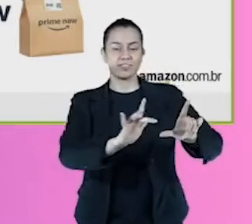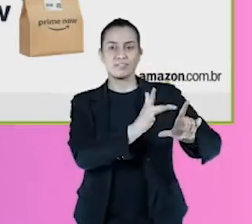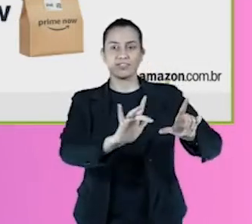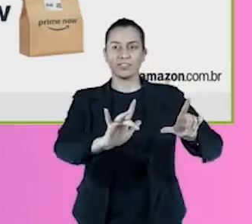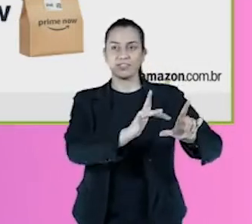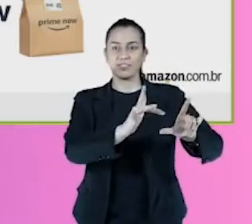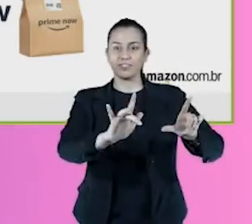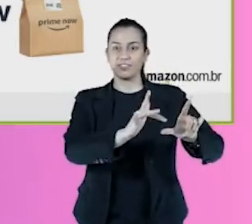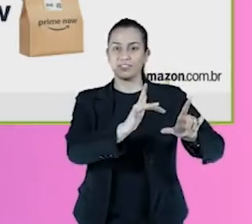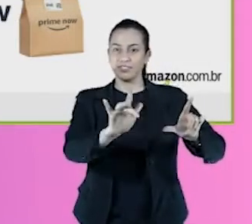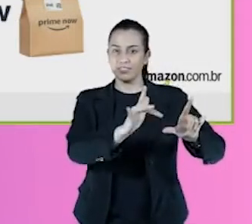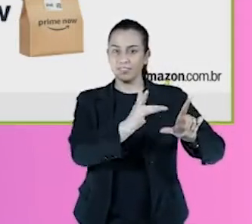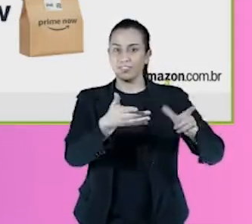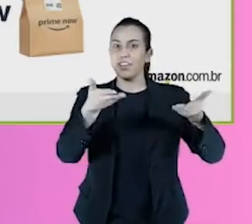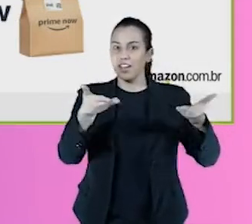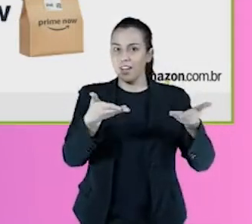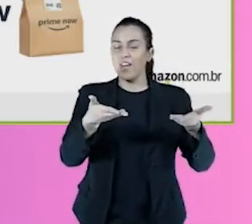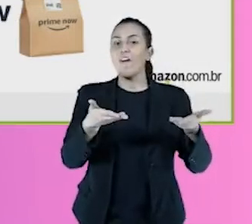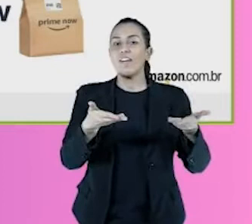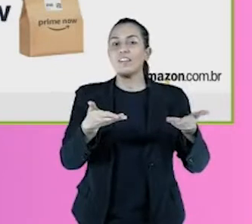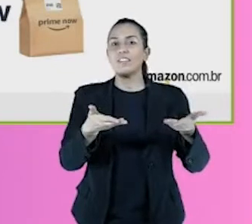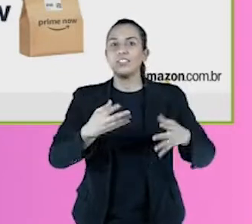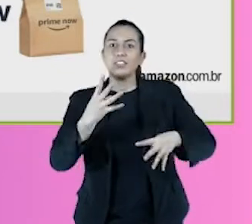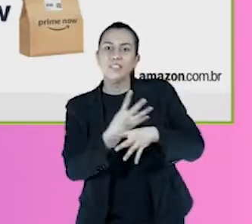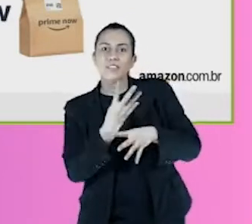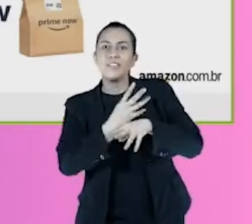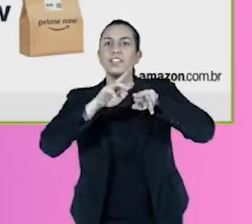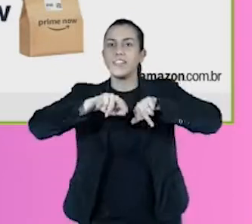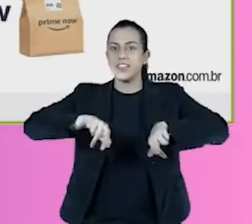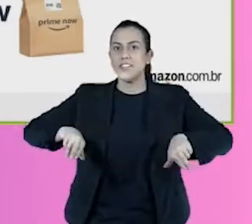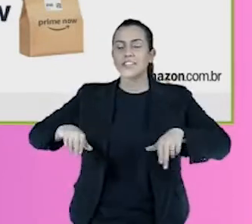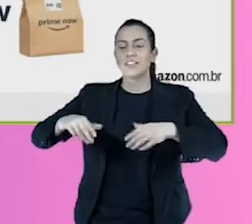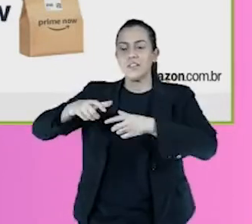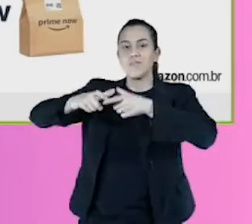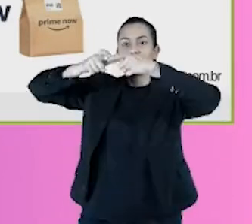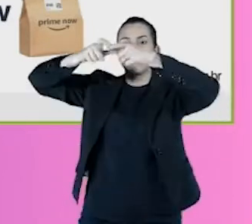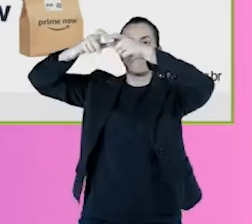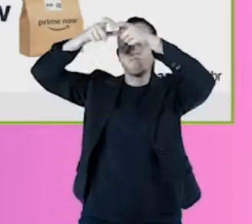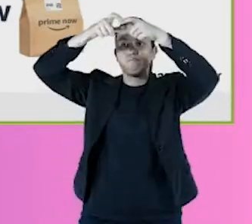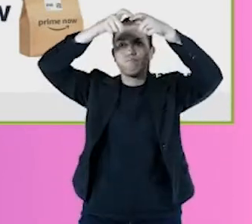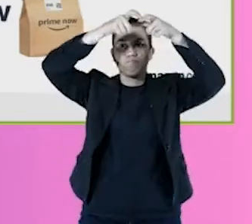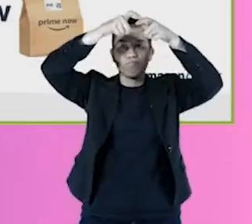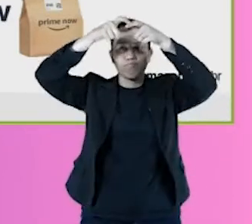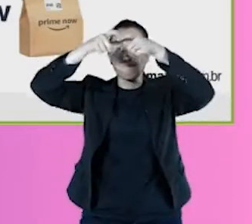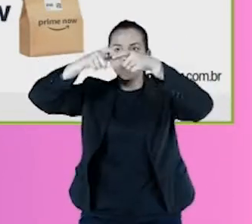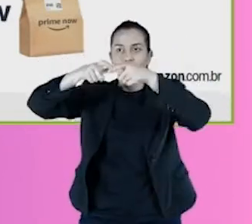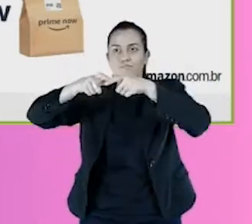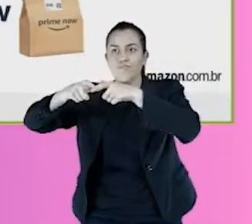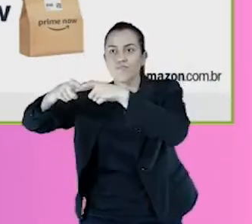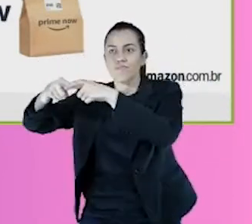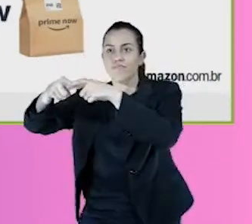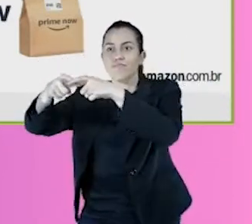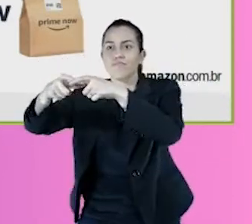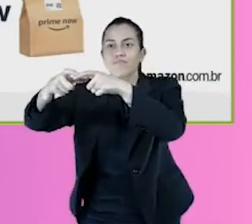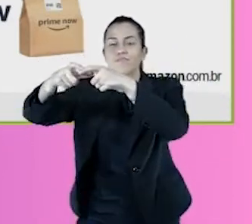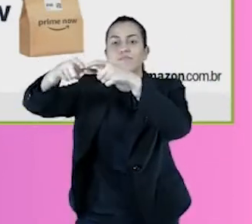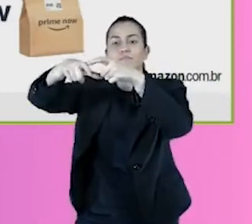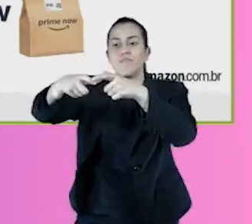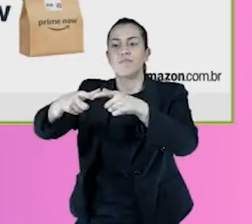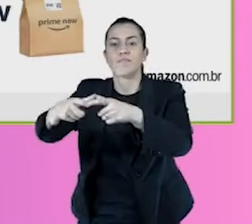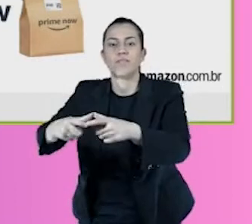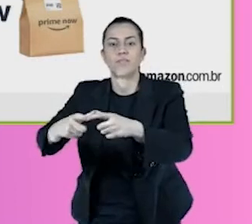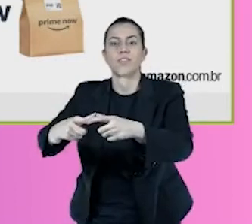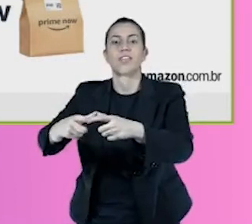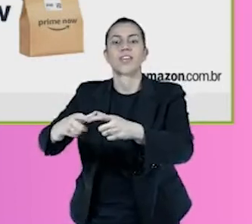que é a nossa solução logística para suportar os negócios dos vendedores parceiros, né, então a gente vai falar disso um pouquinho mais pra frente. E, então assim,